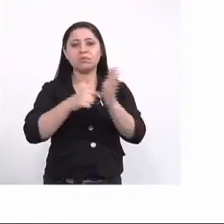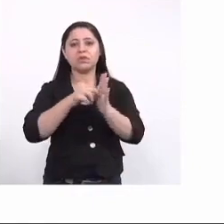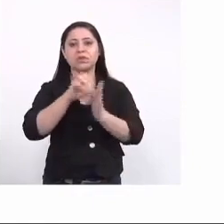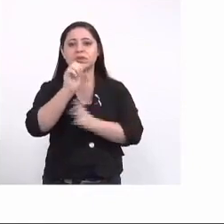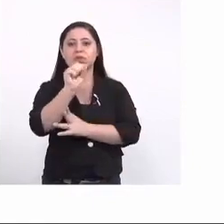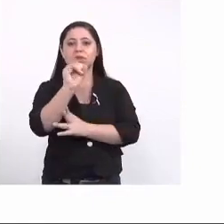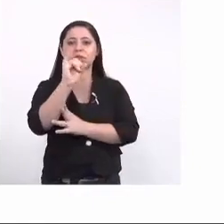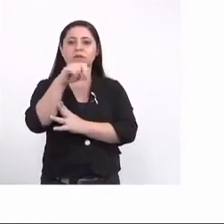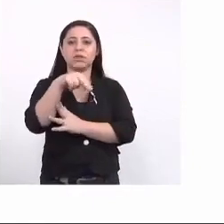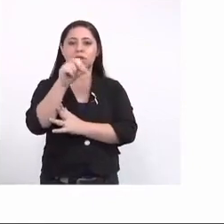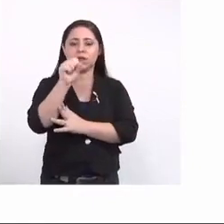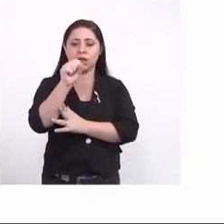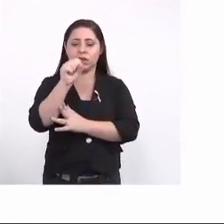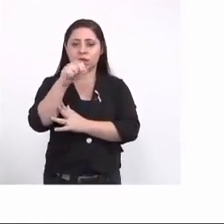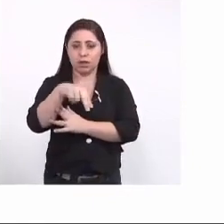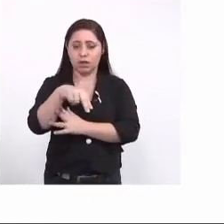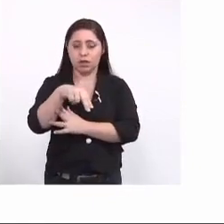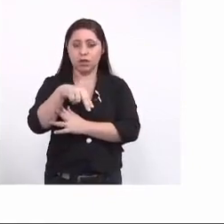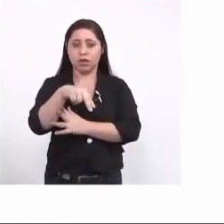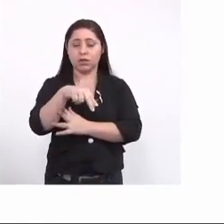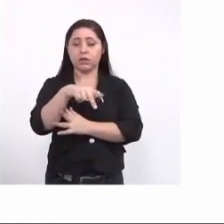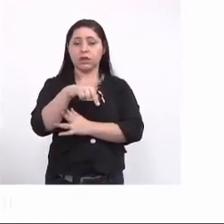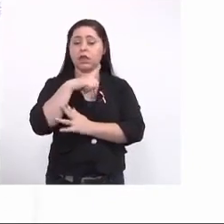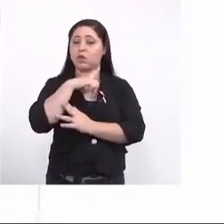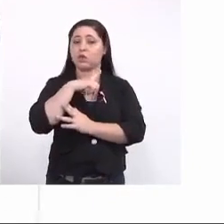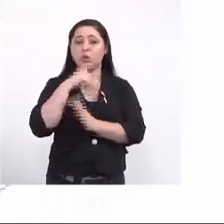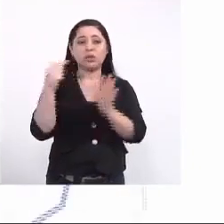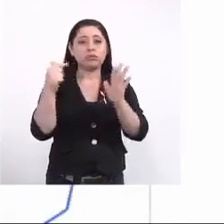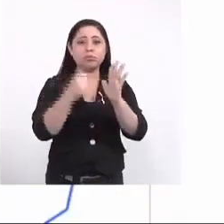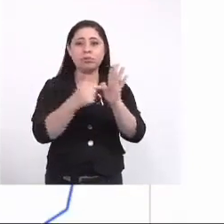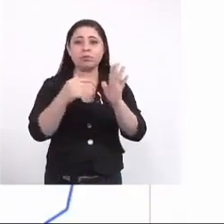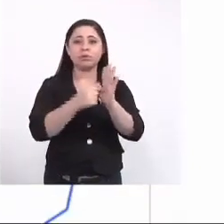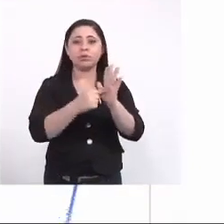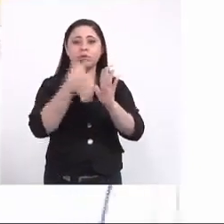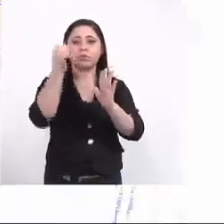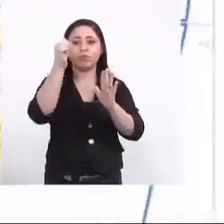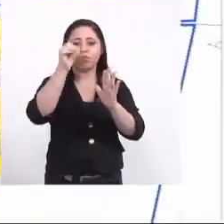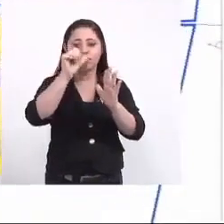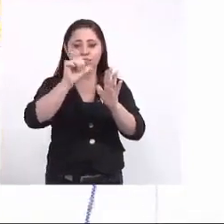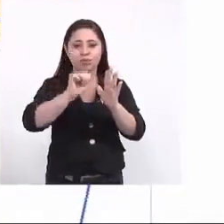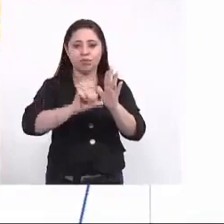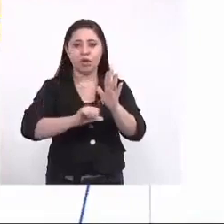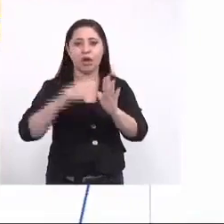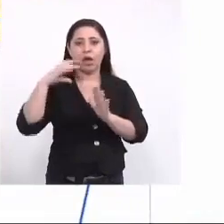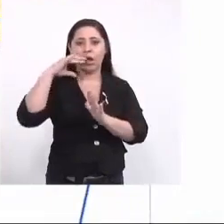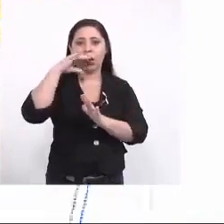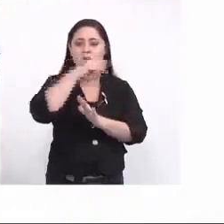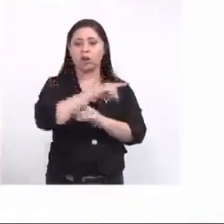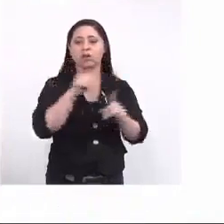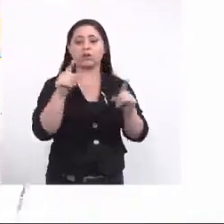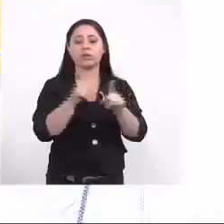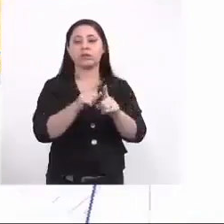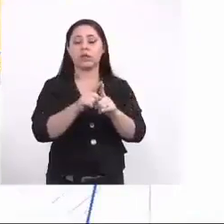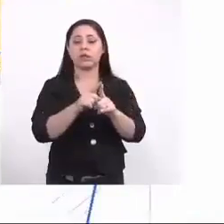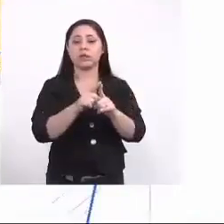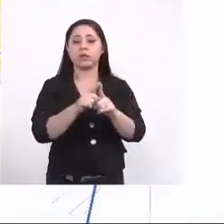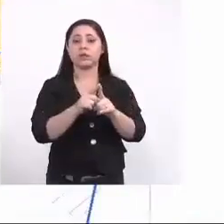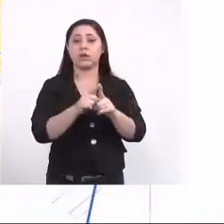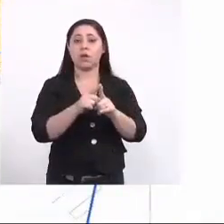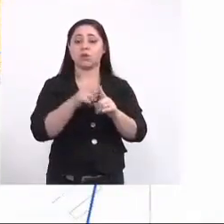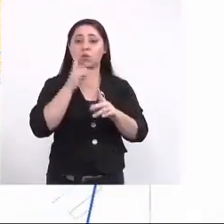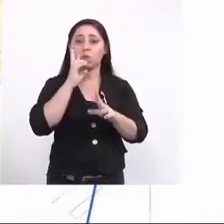que é um sistema que recebe todas as notificações de agravos e suspeitas